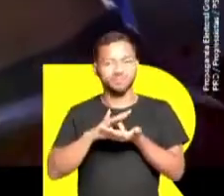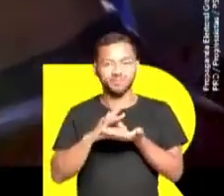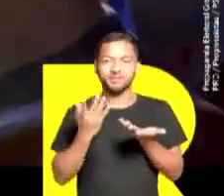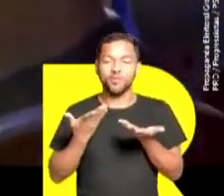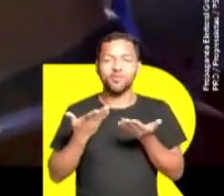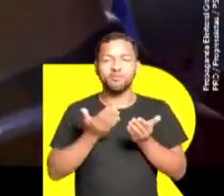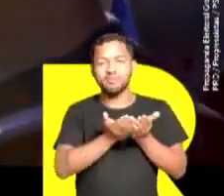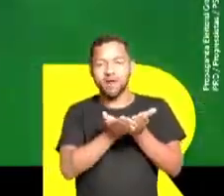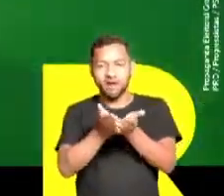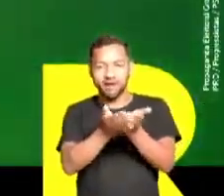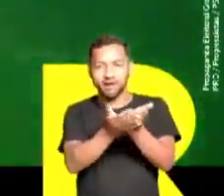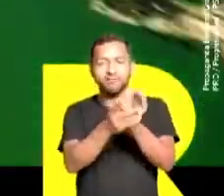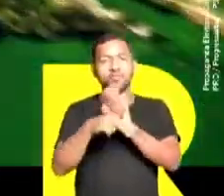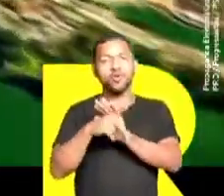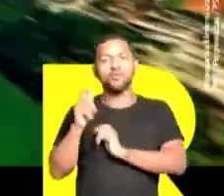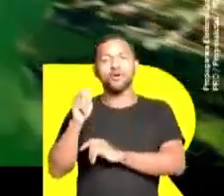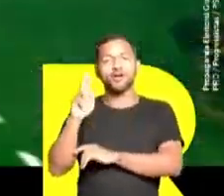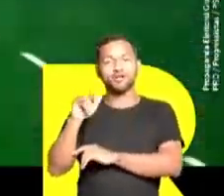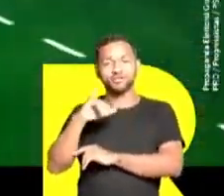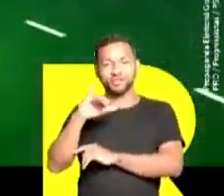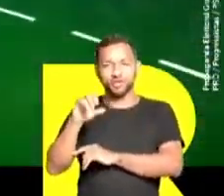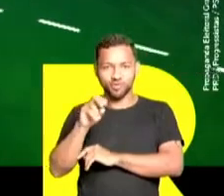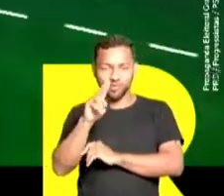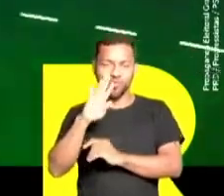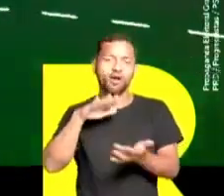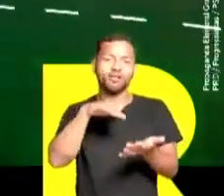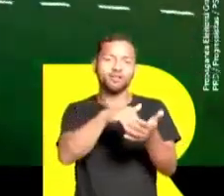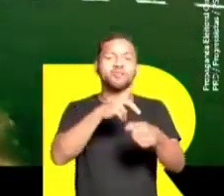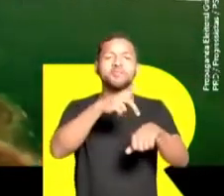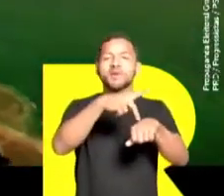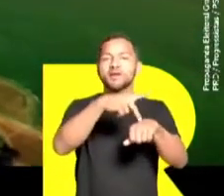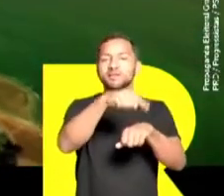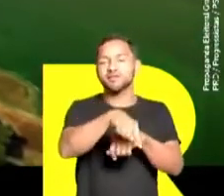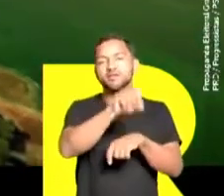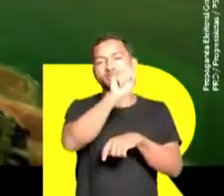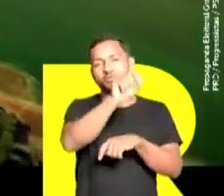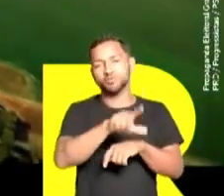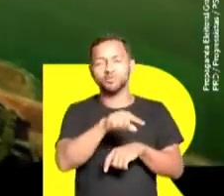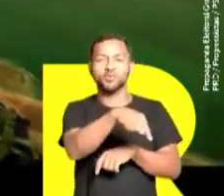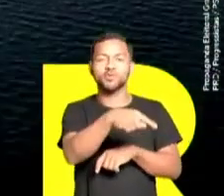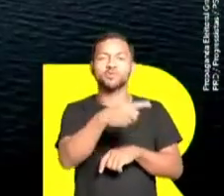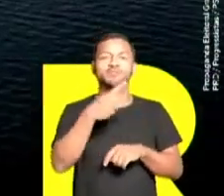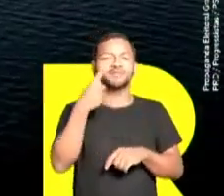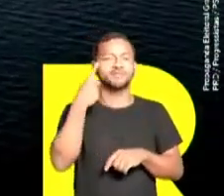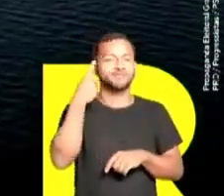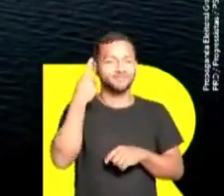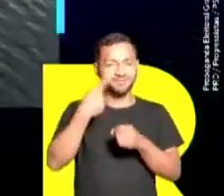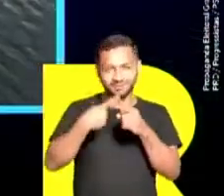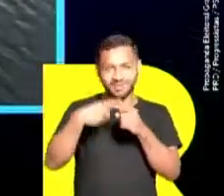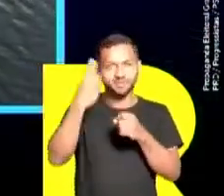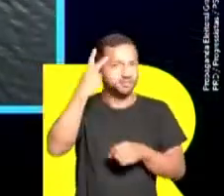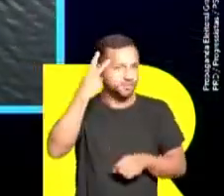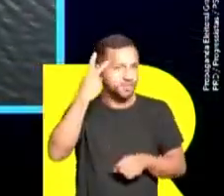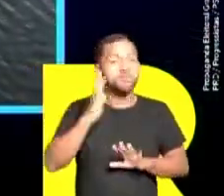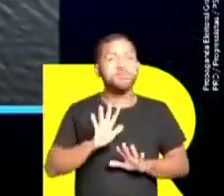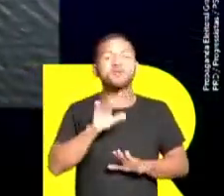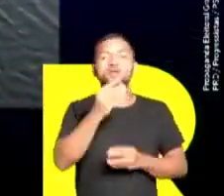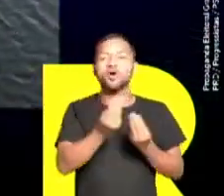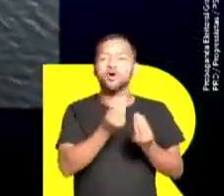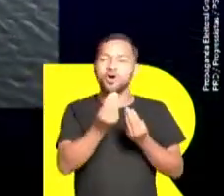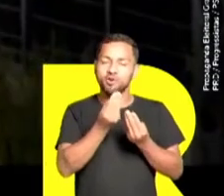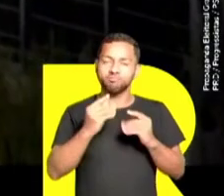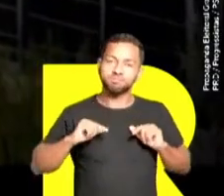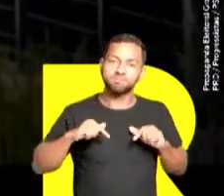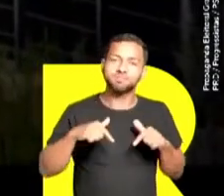Transportando passageiros do Grajaú à pedreira, na zona sul da cidade, pela represa Billings. Mais uma